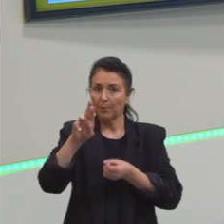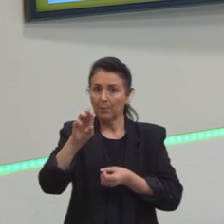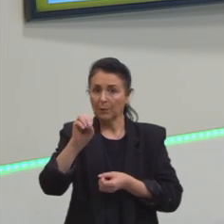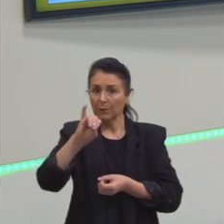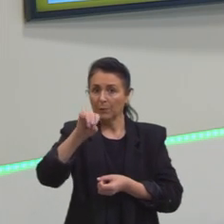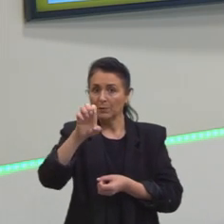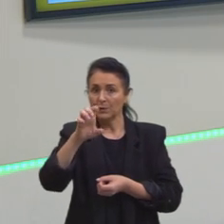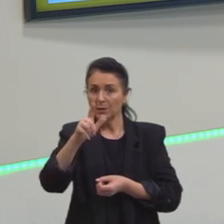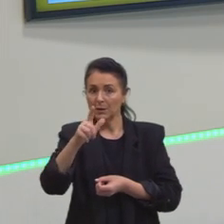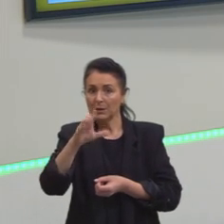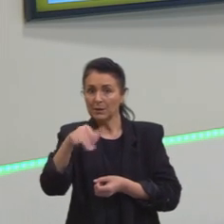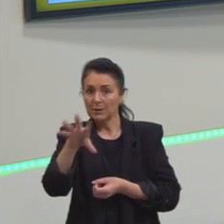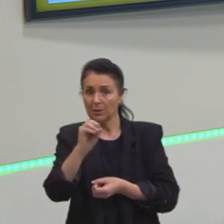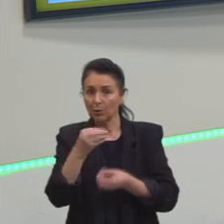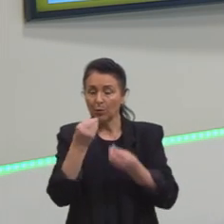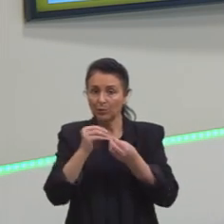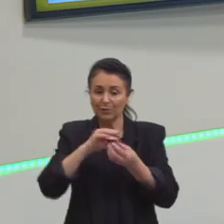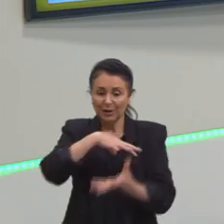o globo, então,